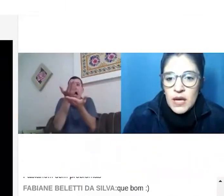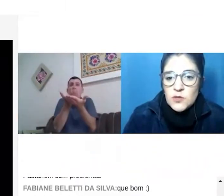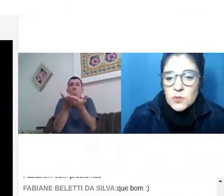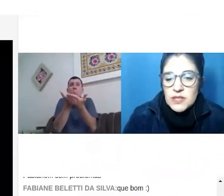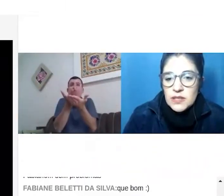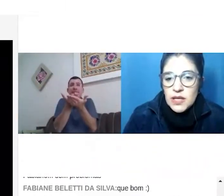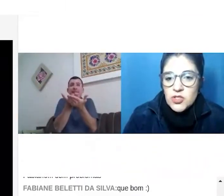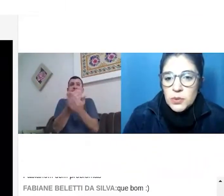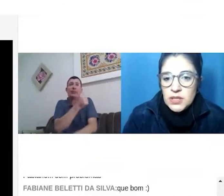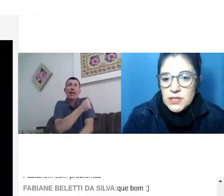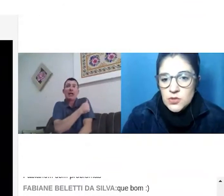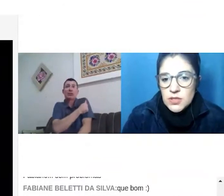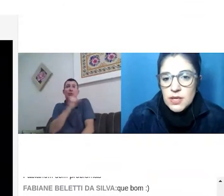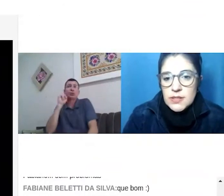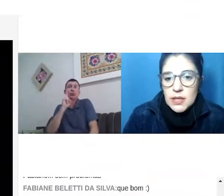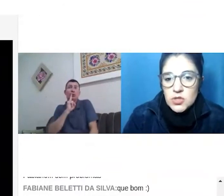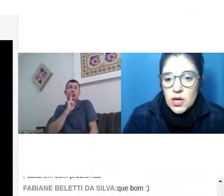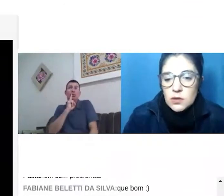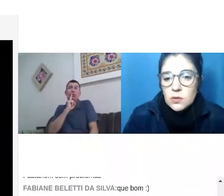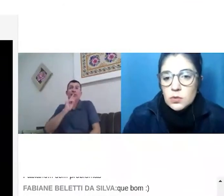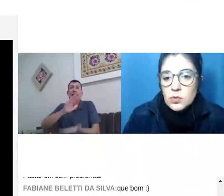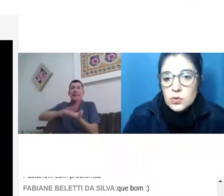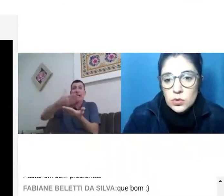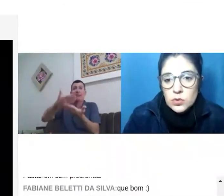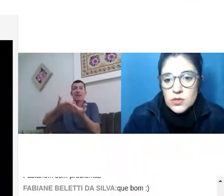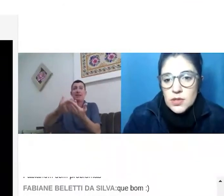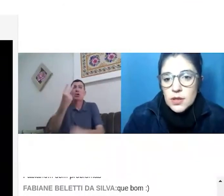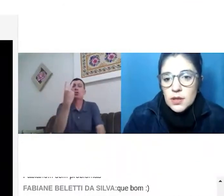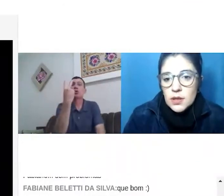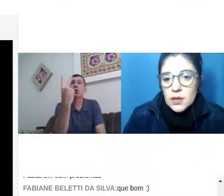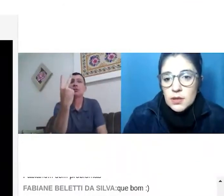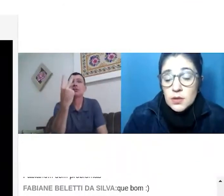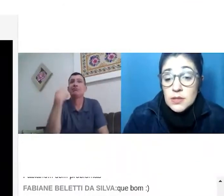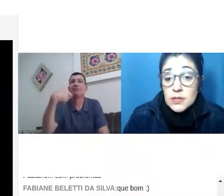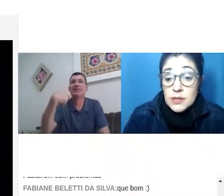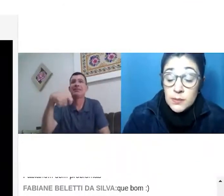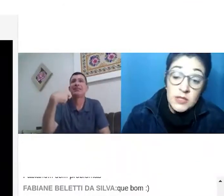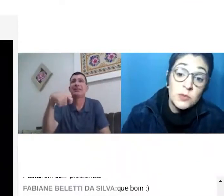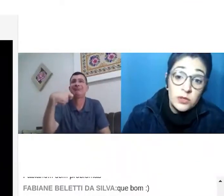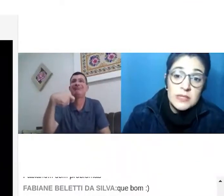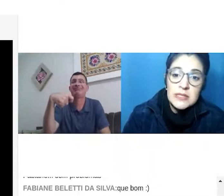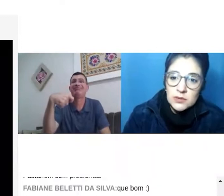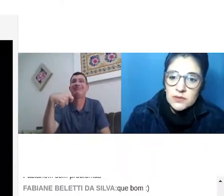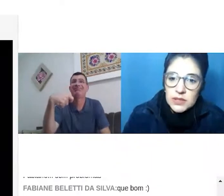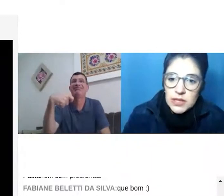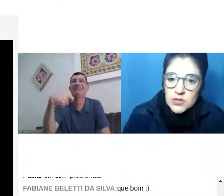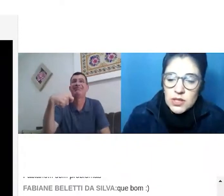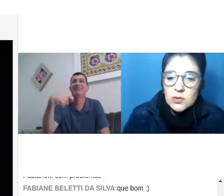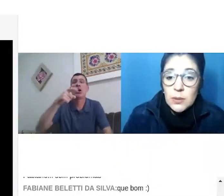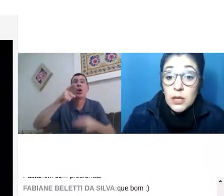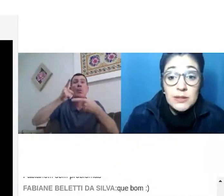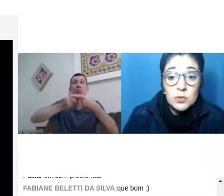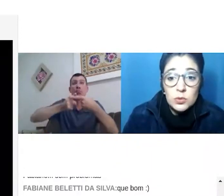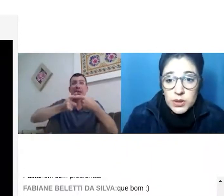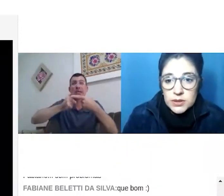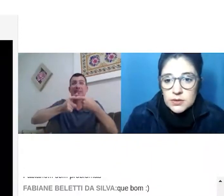mais uma estratégia que poderia ser utilizada em sala de aula com alunos surdos, mais uma informação, na verdade, o